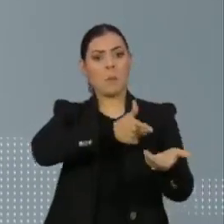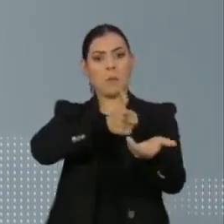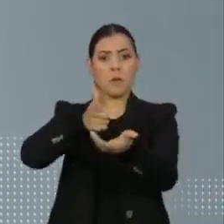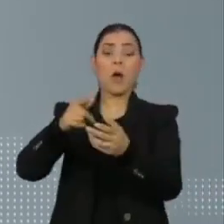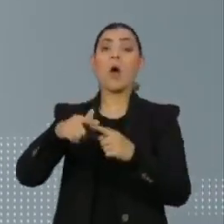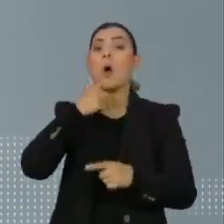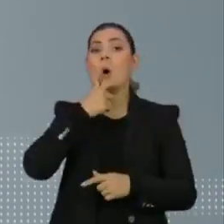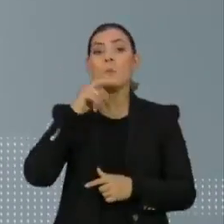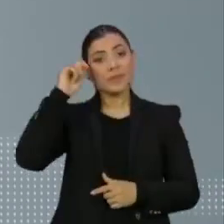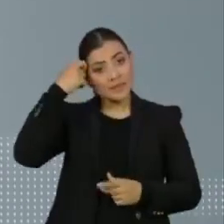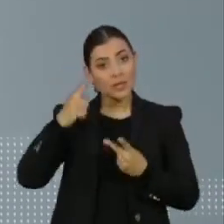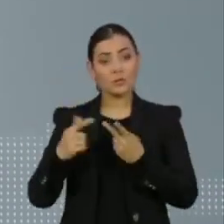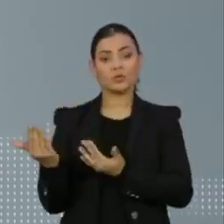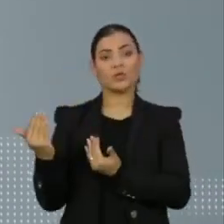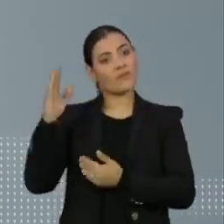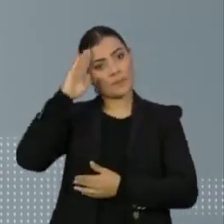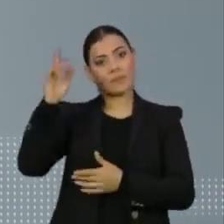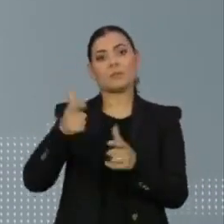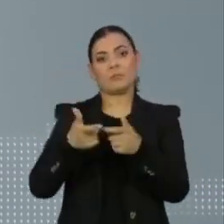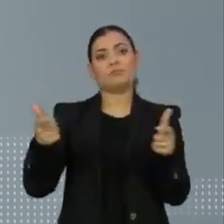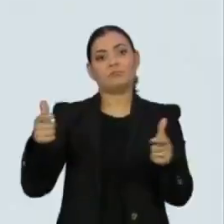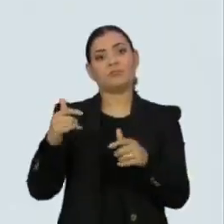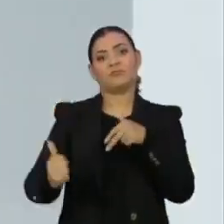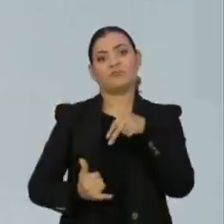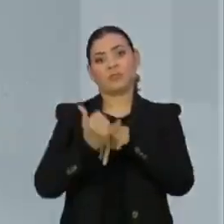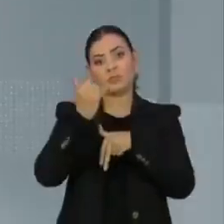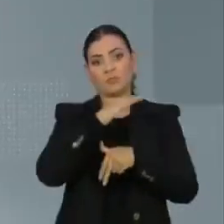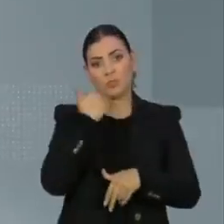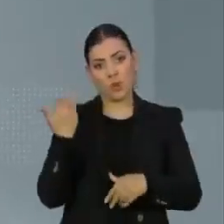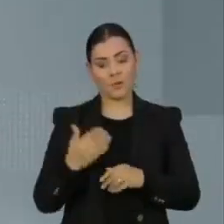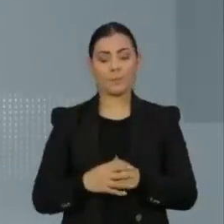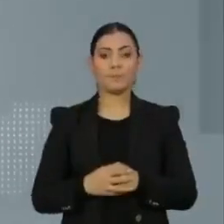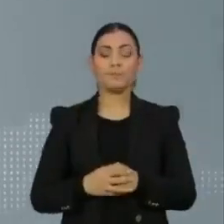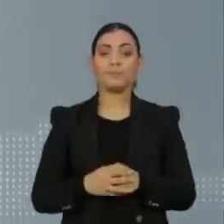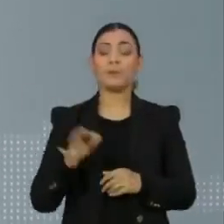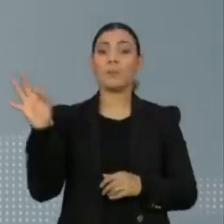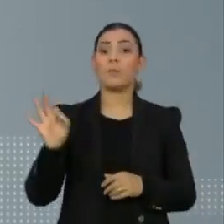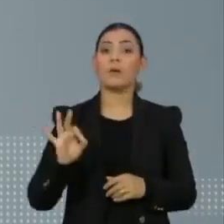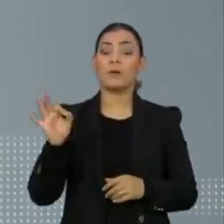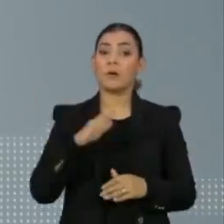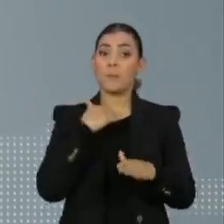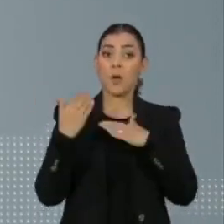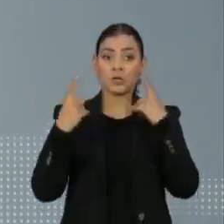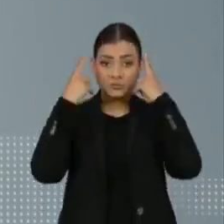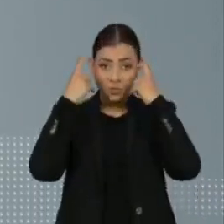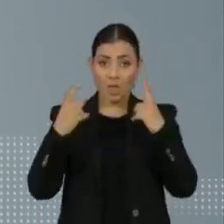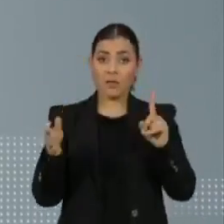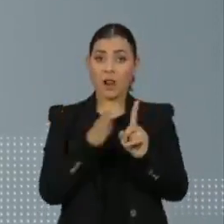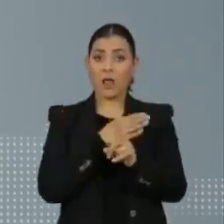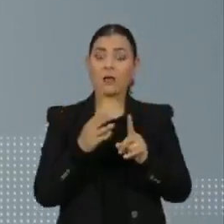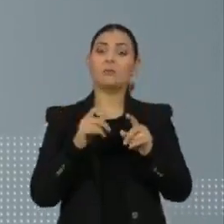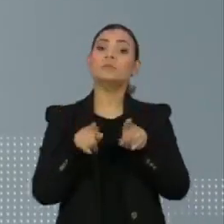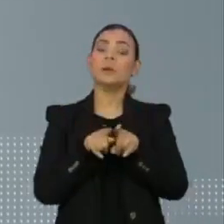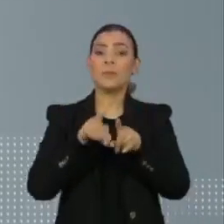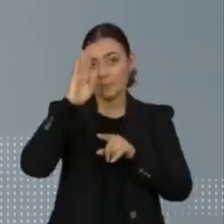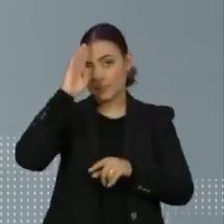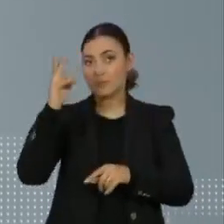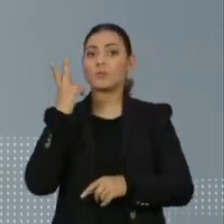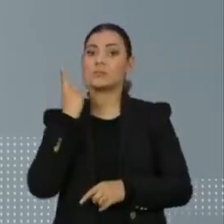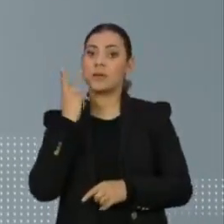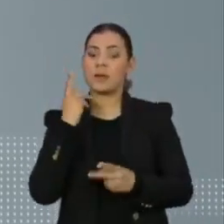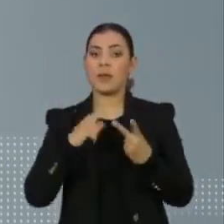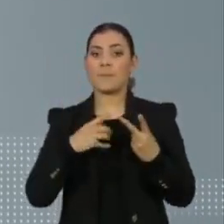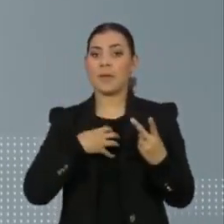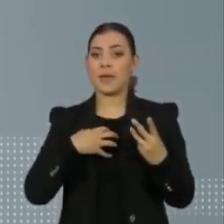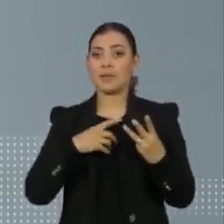negros e jovens formam o perfil da maioria das vítimas. As maiores taxas de mortes violentas e intencionais foram no Ceará,